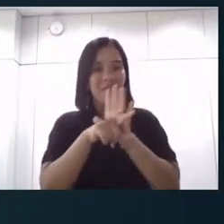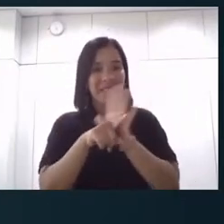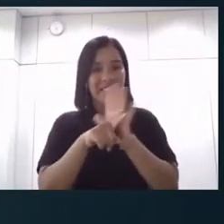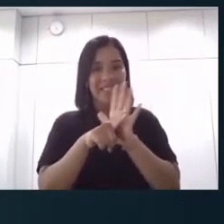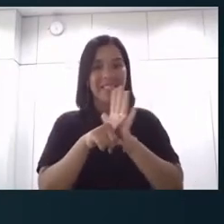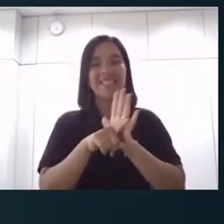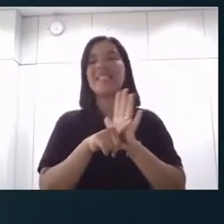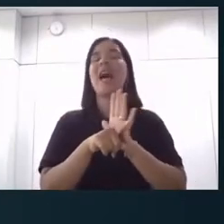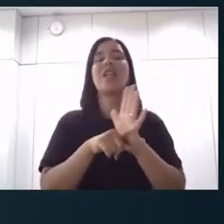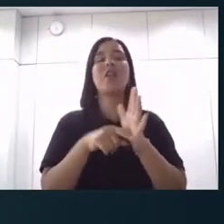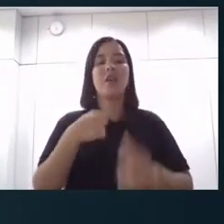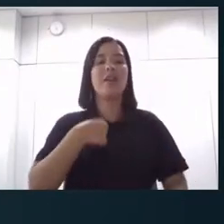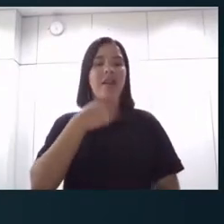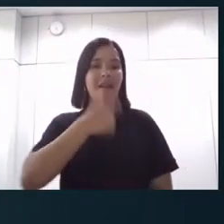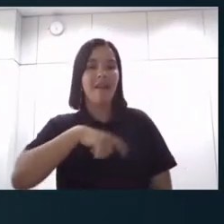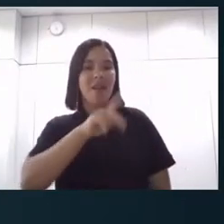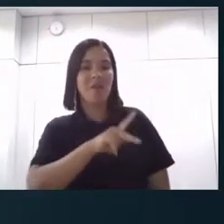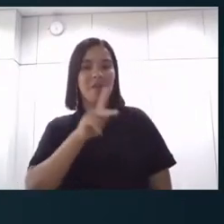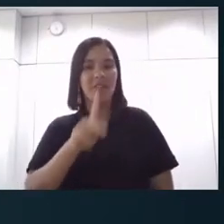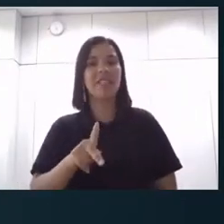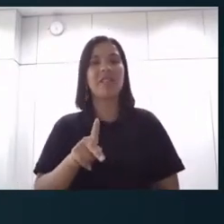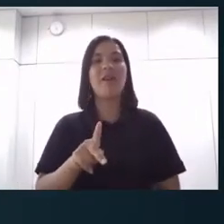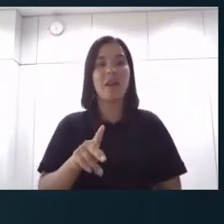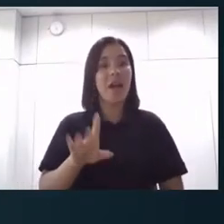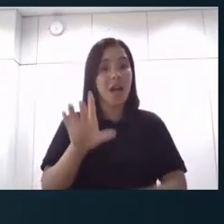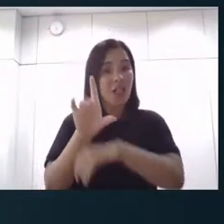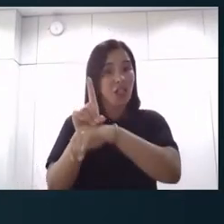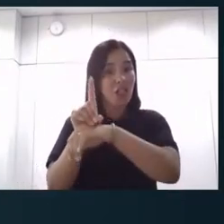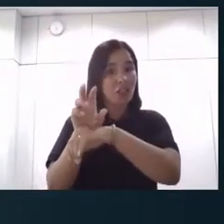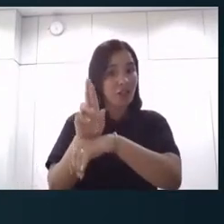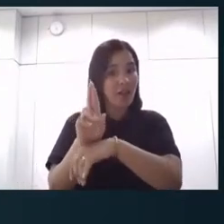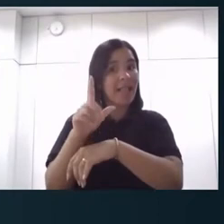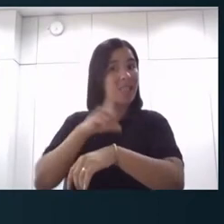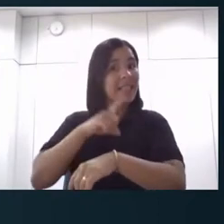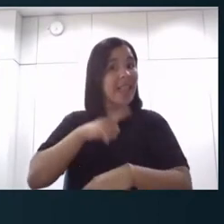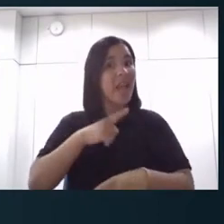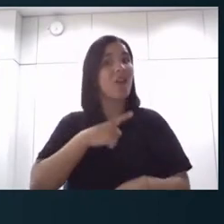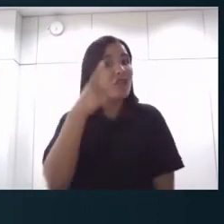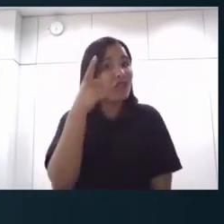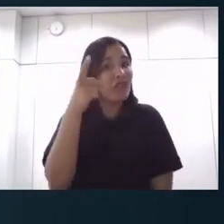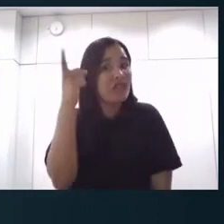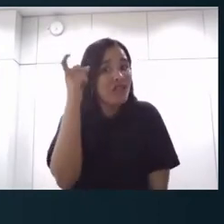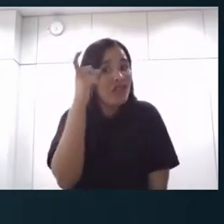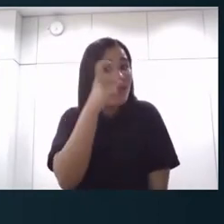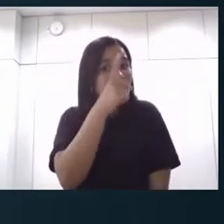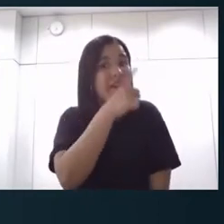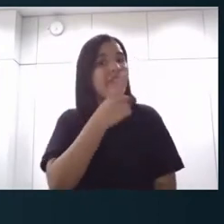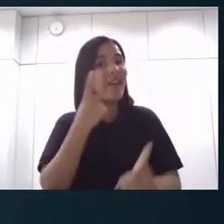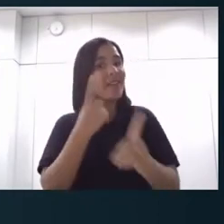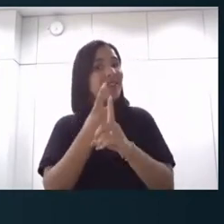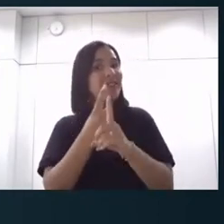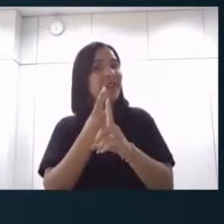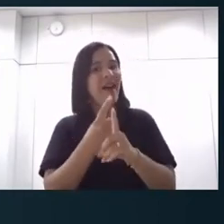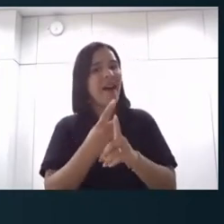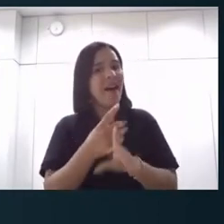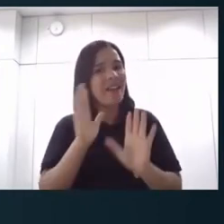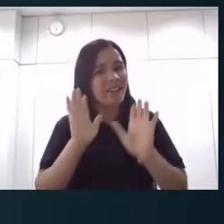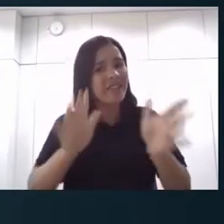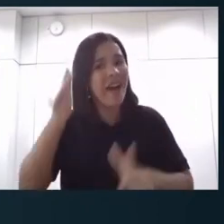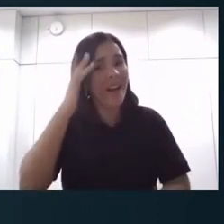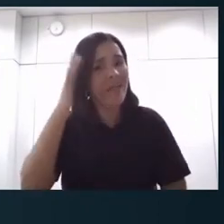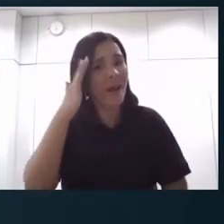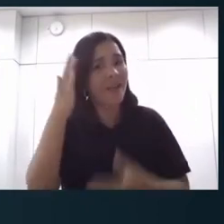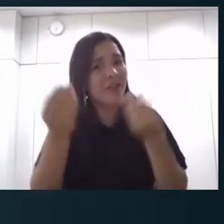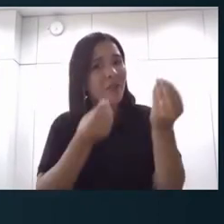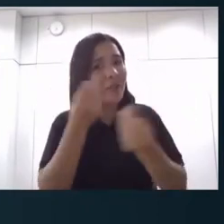né, sou professora na Universidade Federal, tenho doutorado e tinha dificuldade, imagina alguém que está começando, querendo trabalhar, claro, acho que talvez os